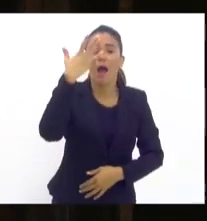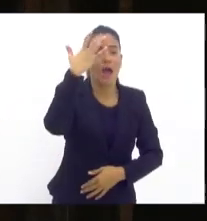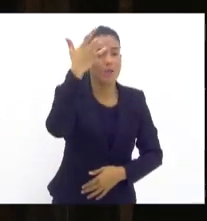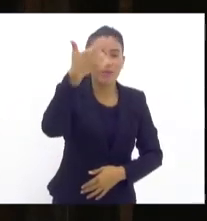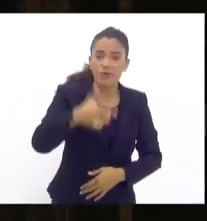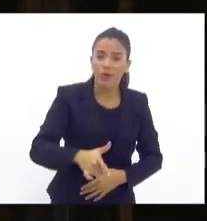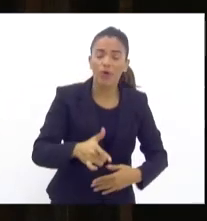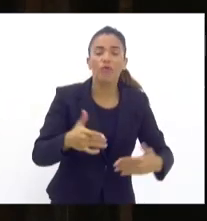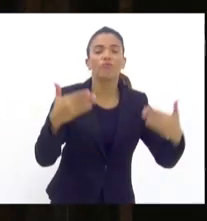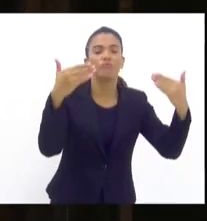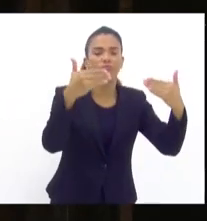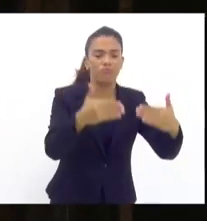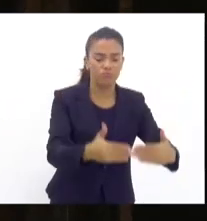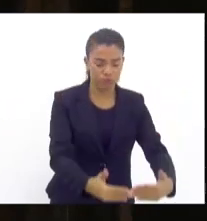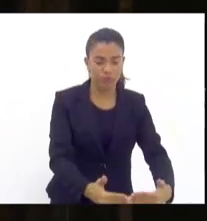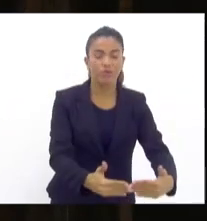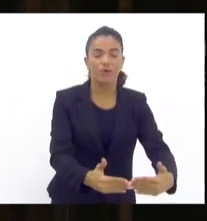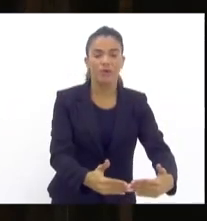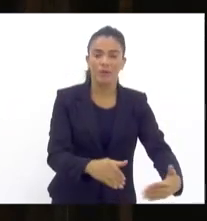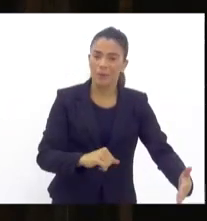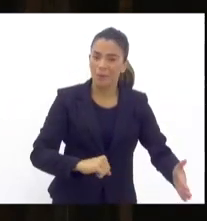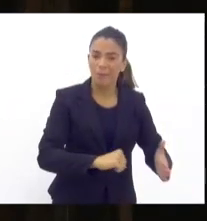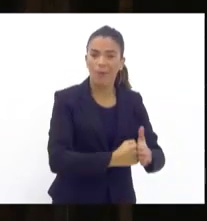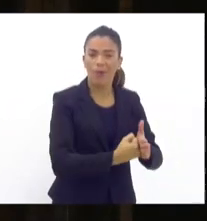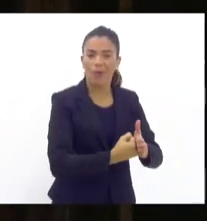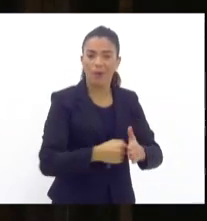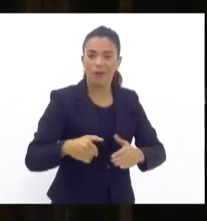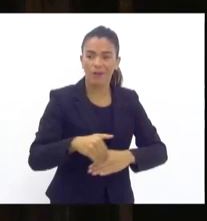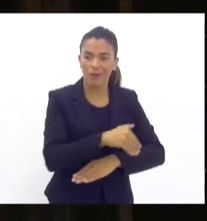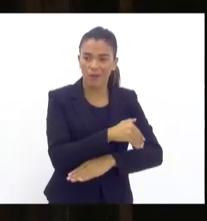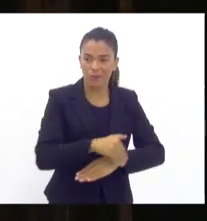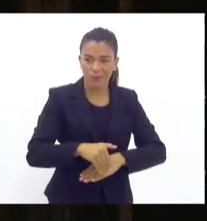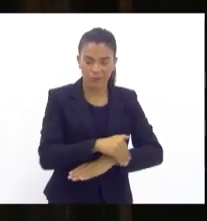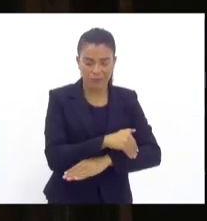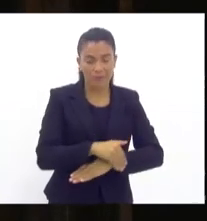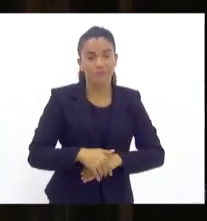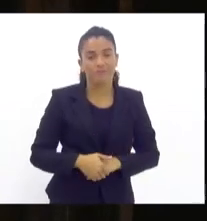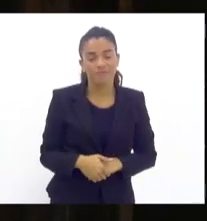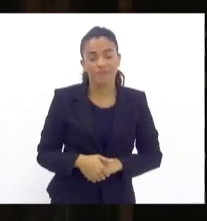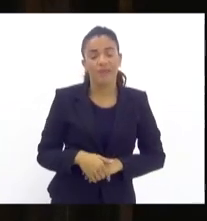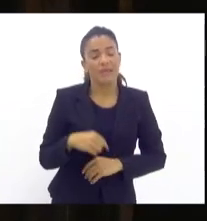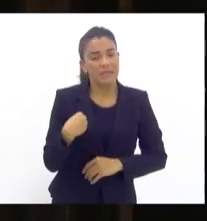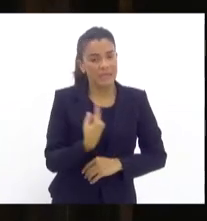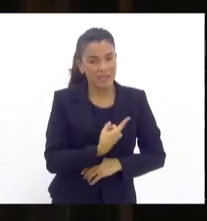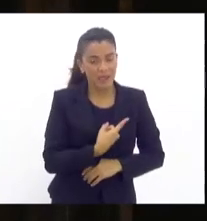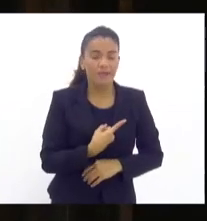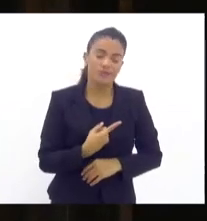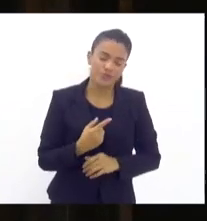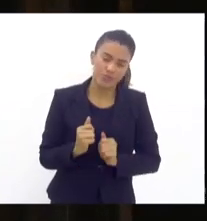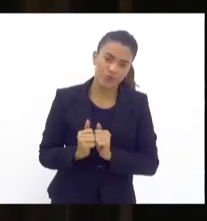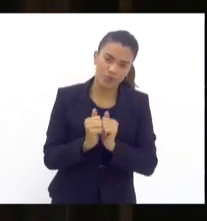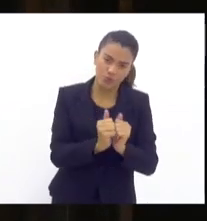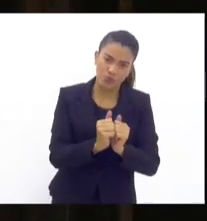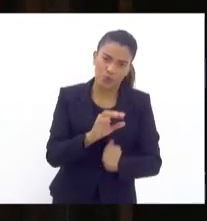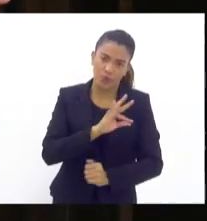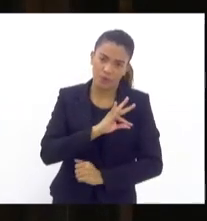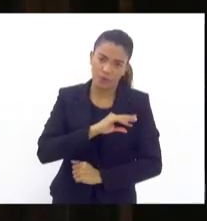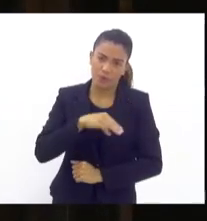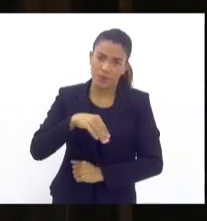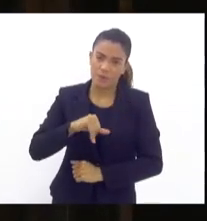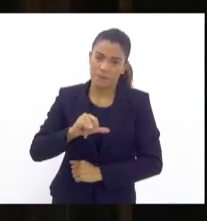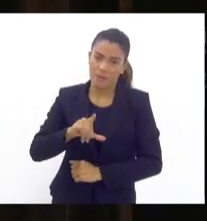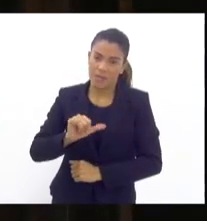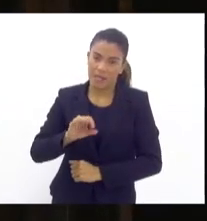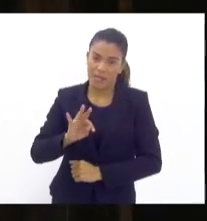eles vão lá e fazem de novo a barricada, a gente tem que tirar de novo, e aí a gente fez esse trabalho junto com a Polícia Militar, foram